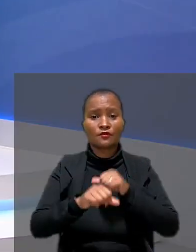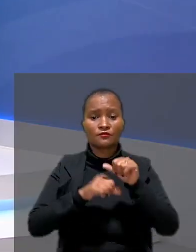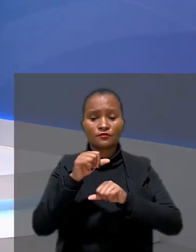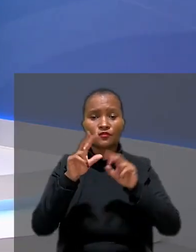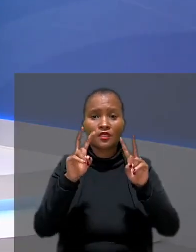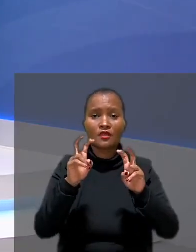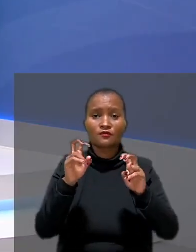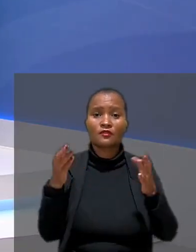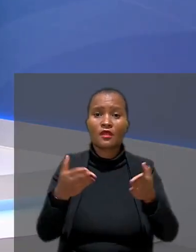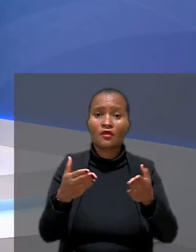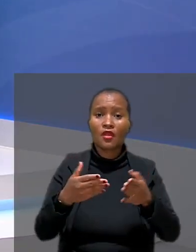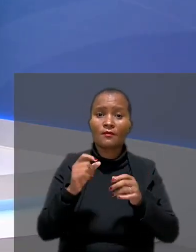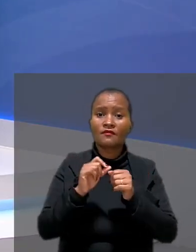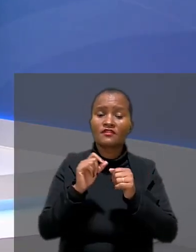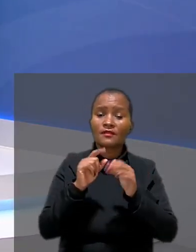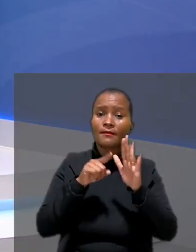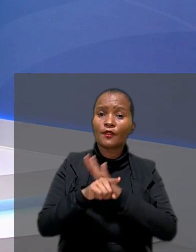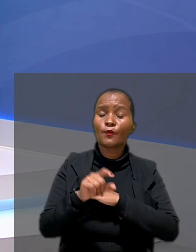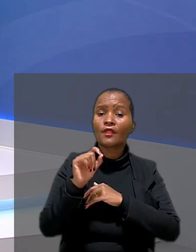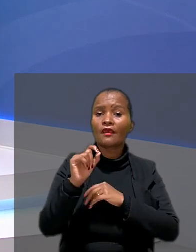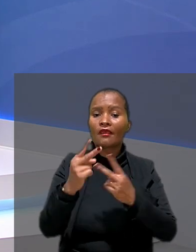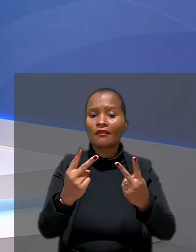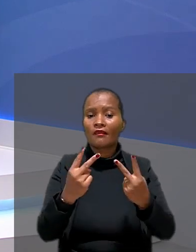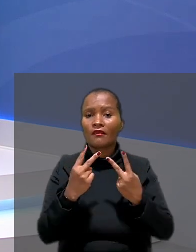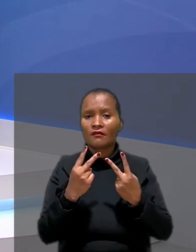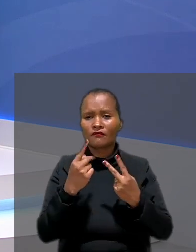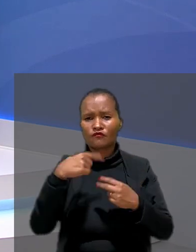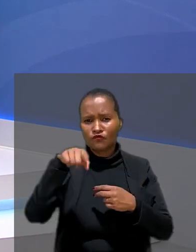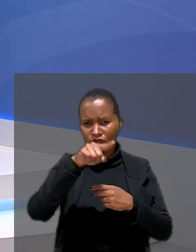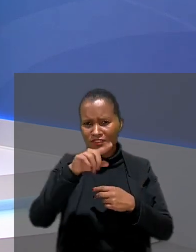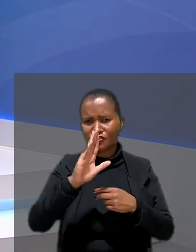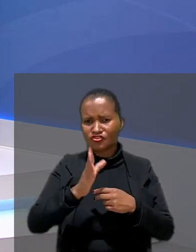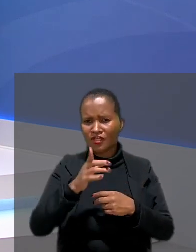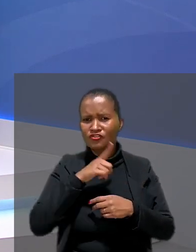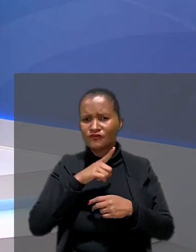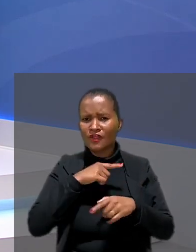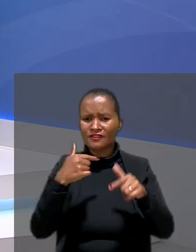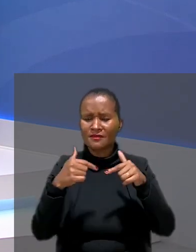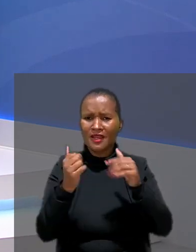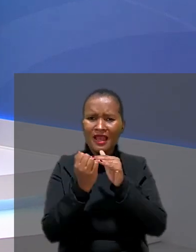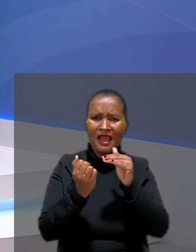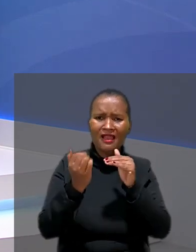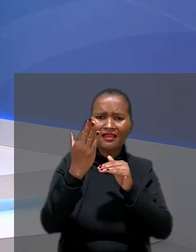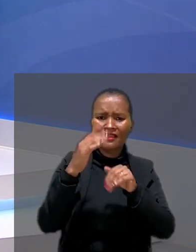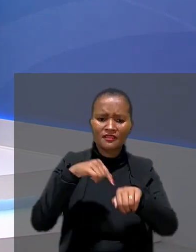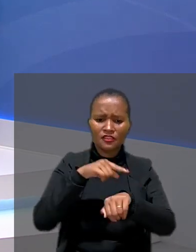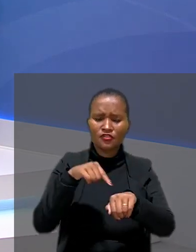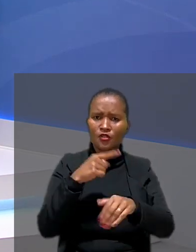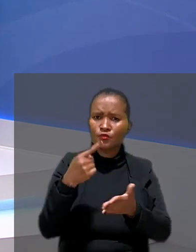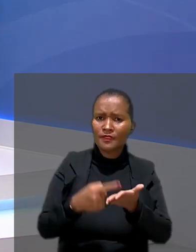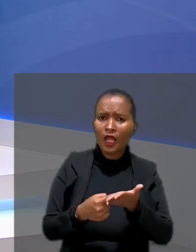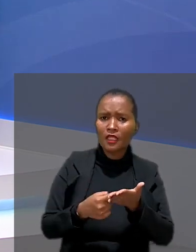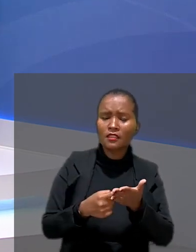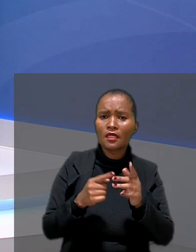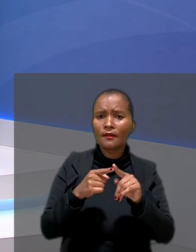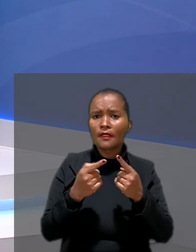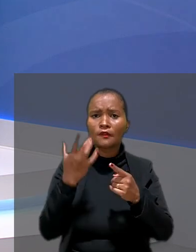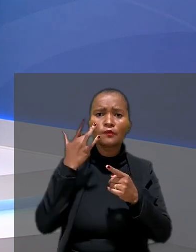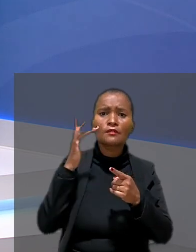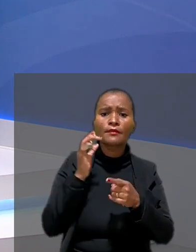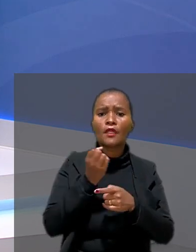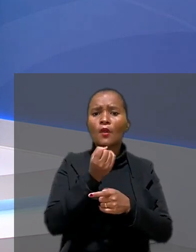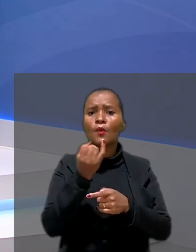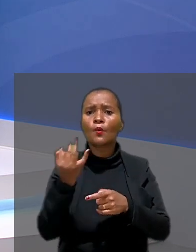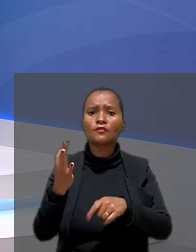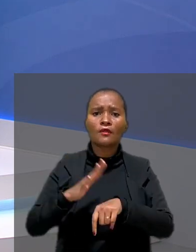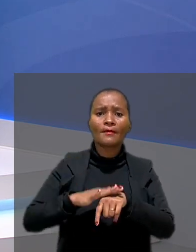A gente muda de assunto agora, Luana, para fazer uma pergunta a quem está nos assistindo. Você já teve que trabalhar além da jornada combinada e ficou sem